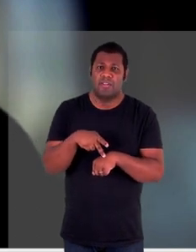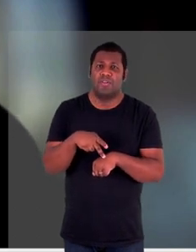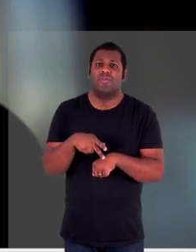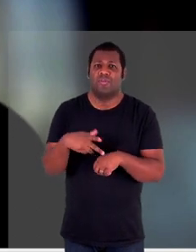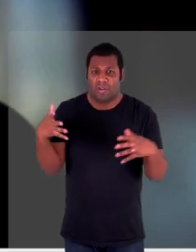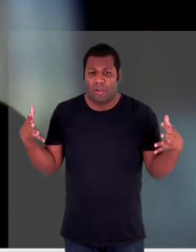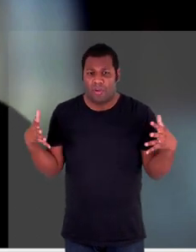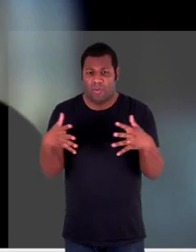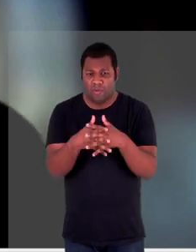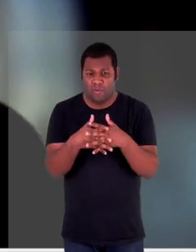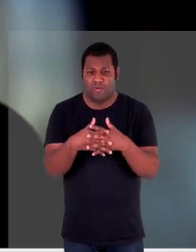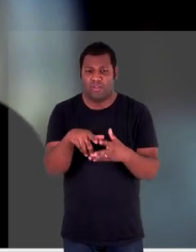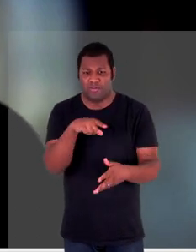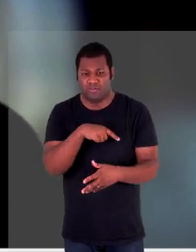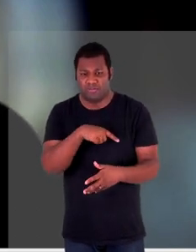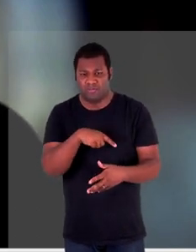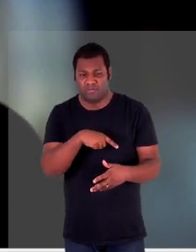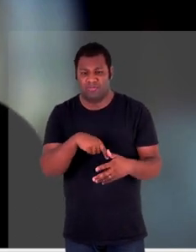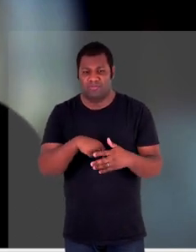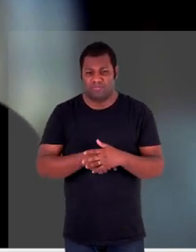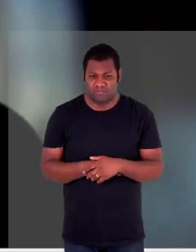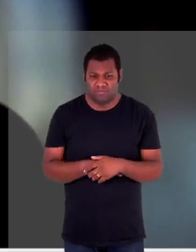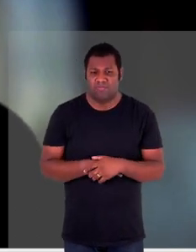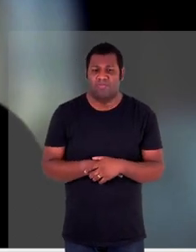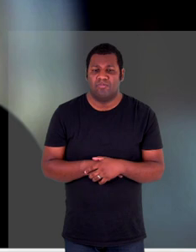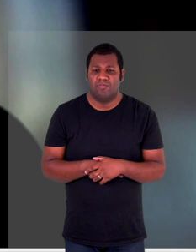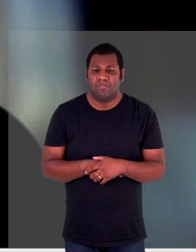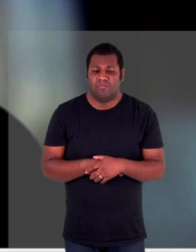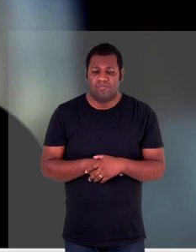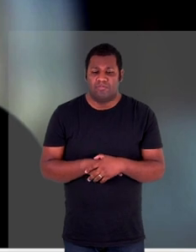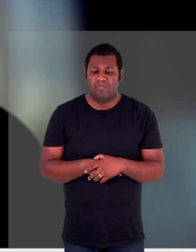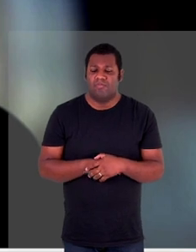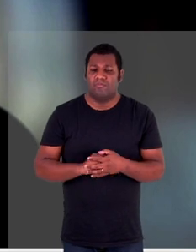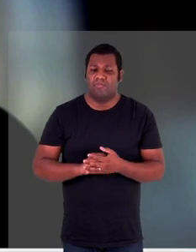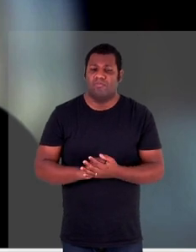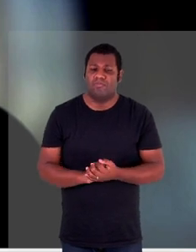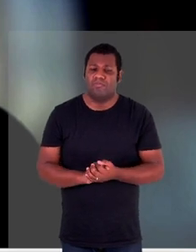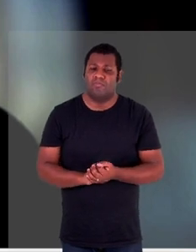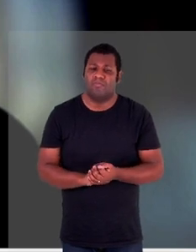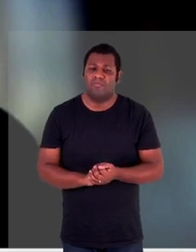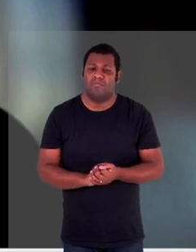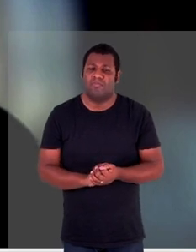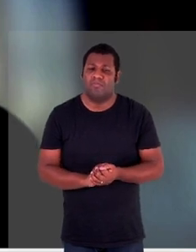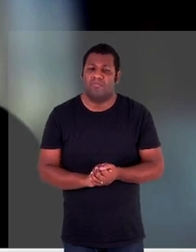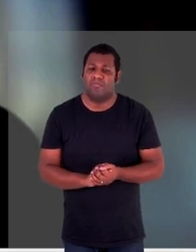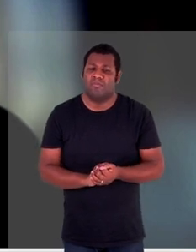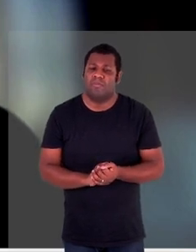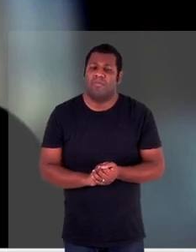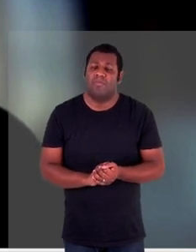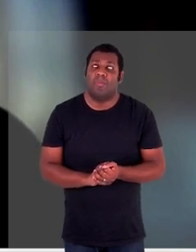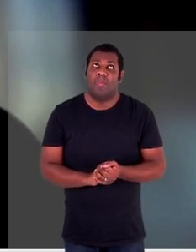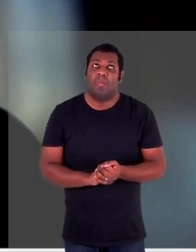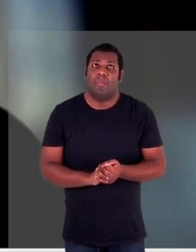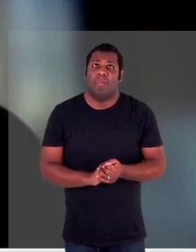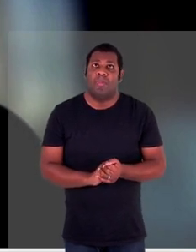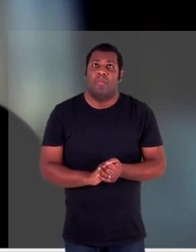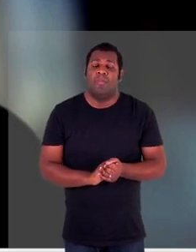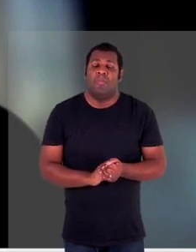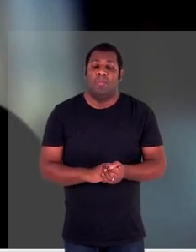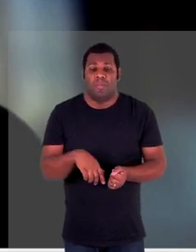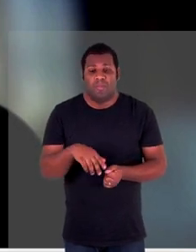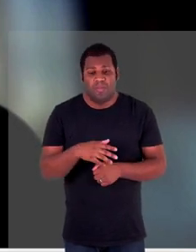nesse caso aqui um conflito armado não internacional a gente tem as proteções não só domésticas